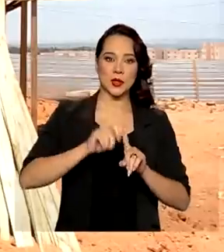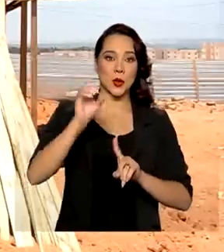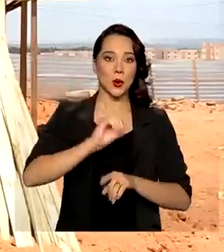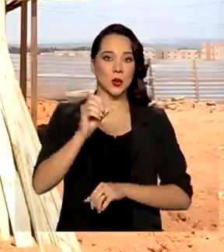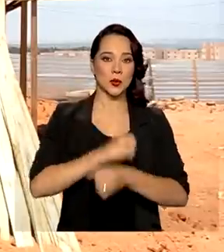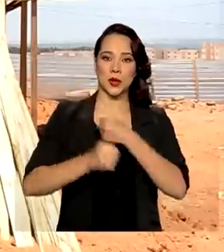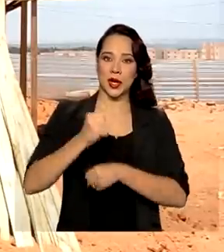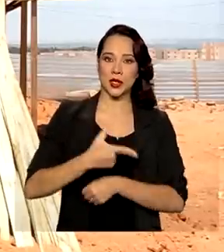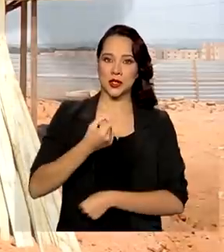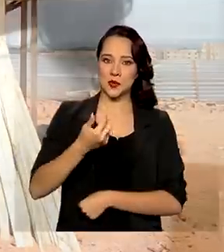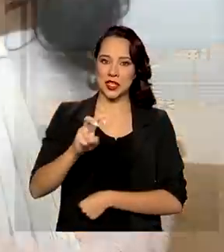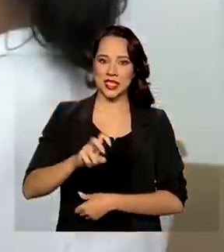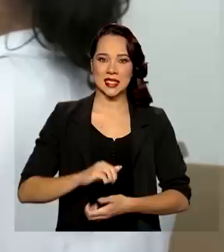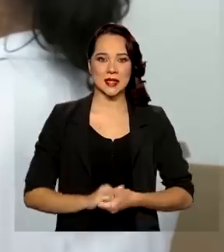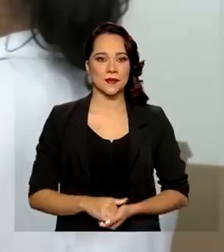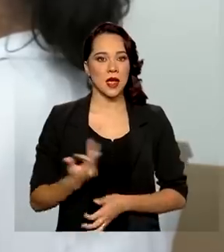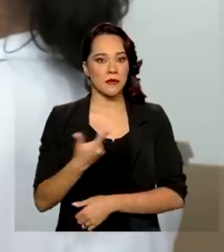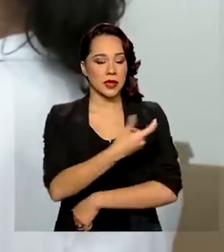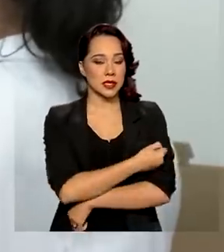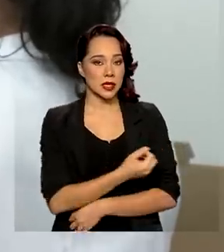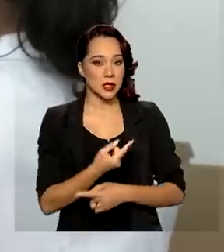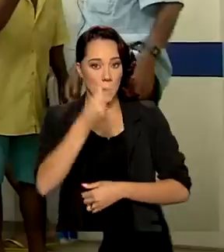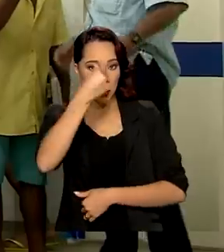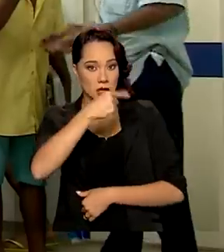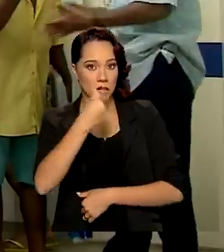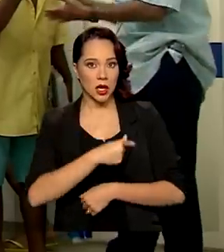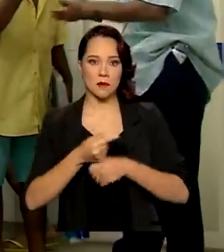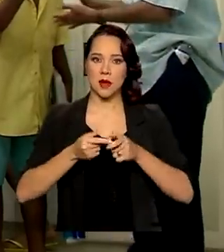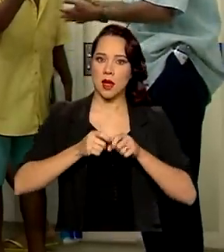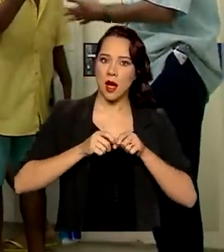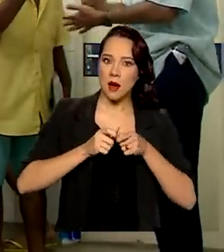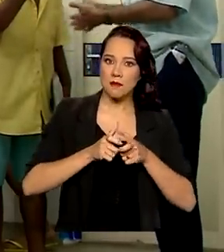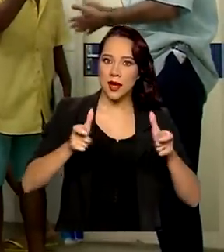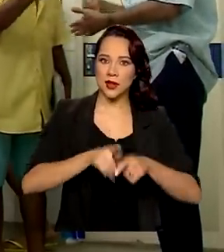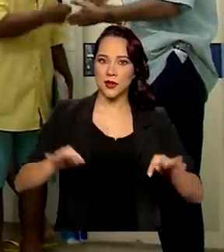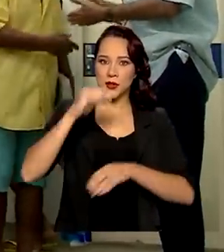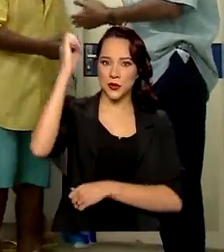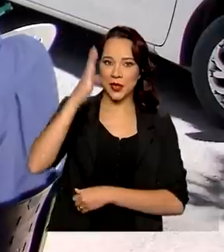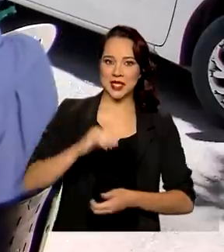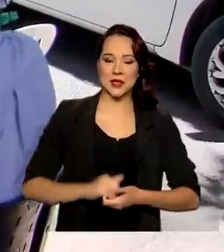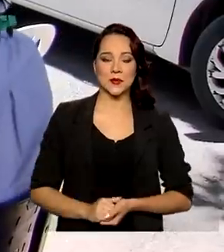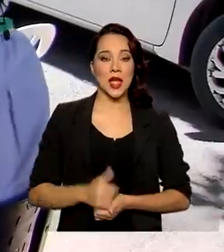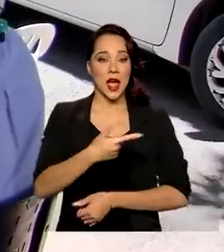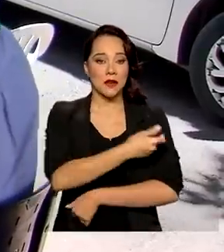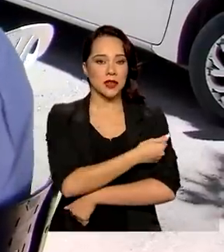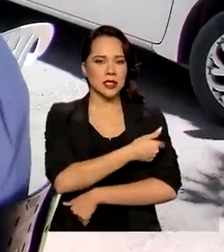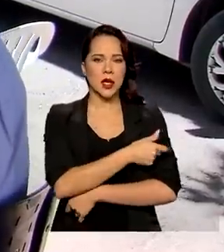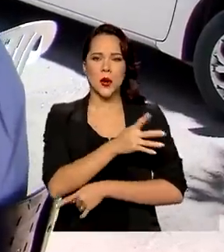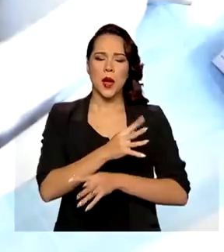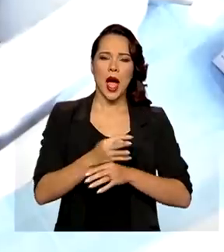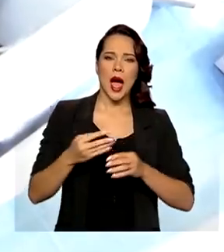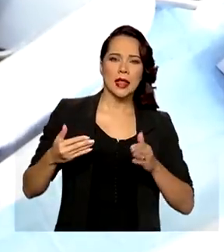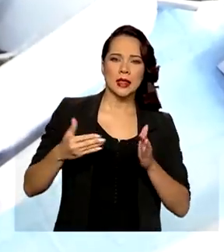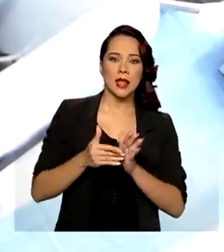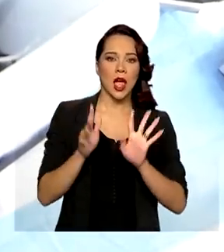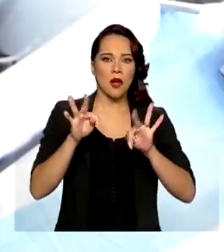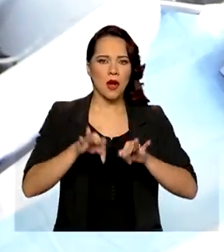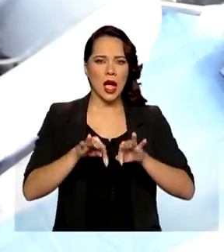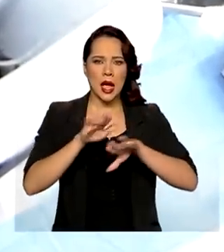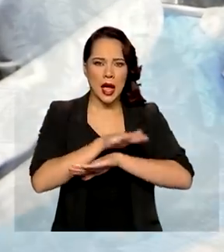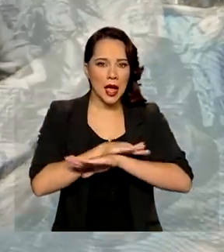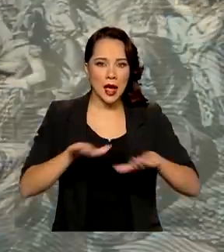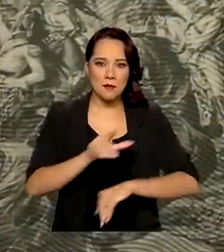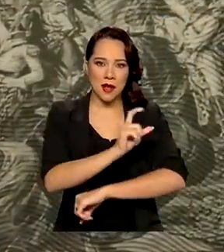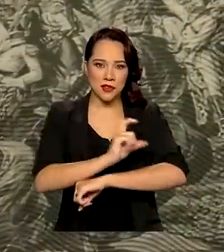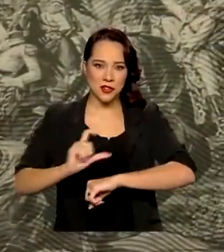de 2015. Vacinação contra a gripe é ampliada em todo o Brasil. A imunização segue até o fim dos estoques.